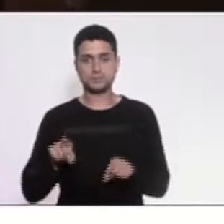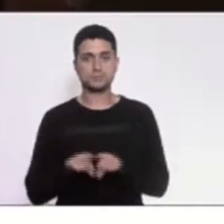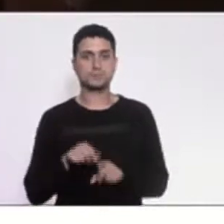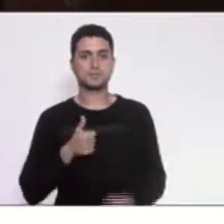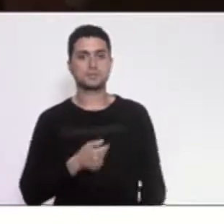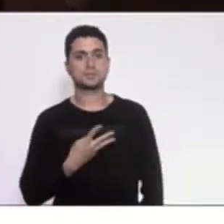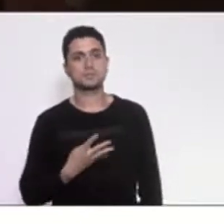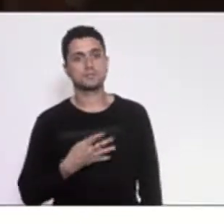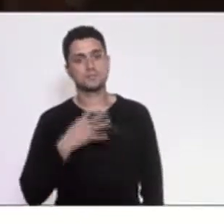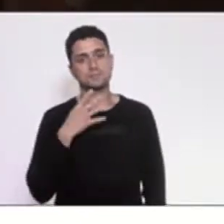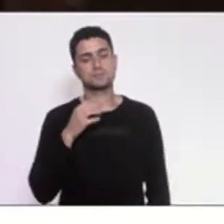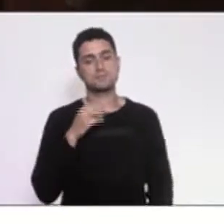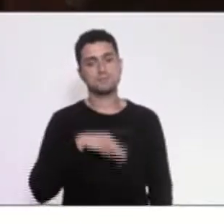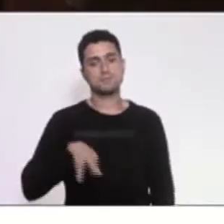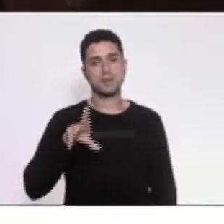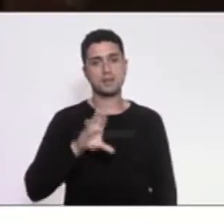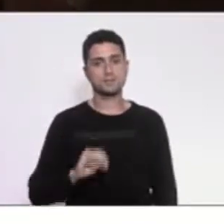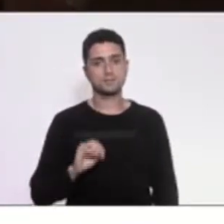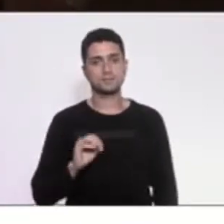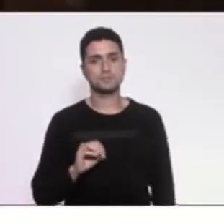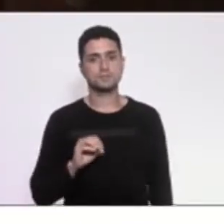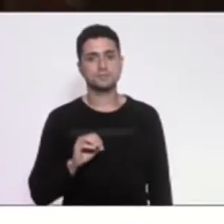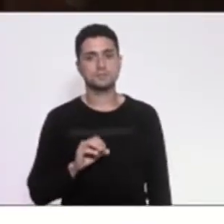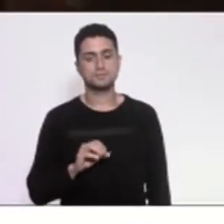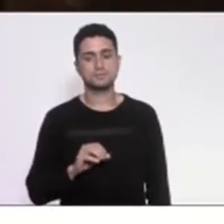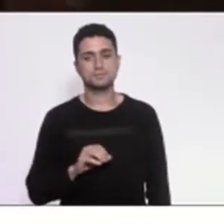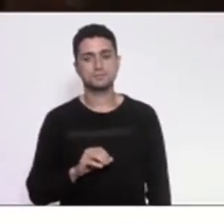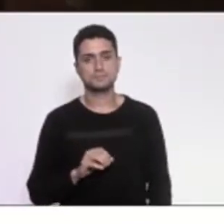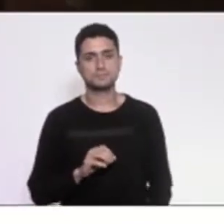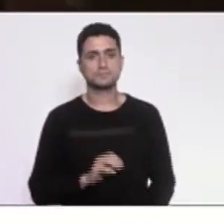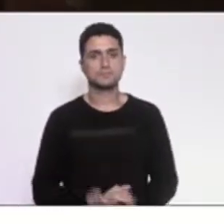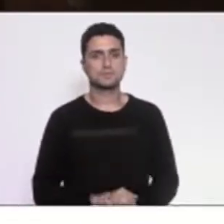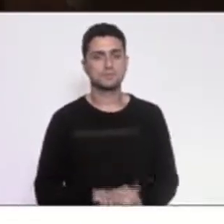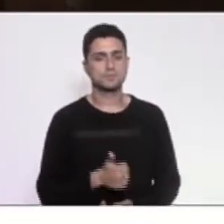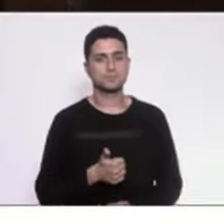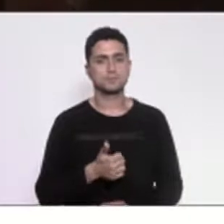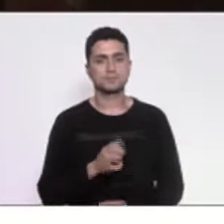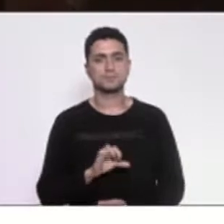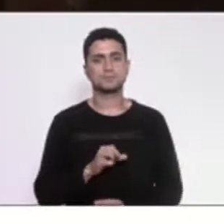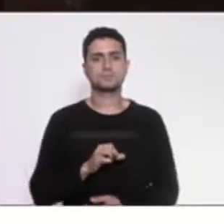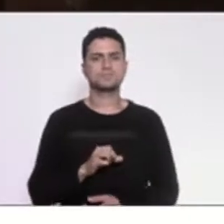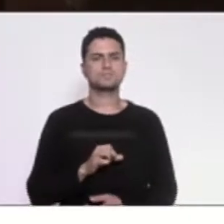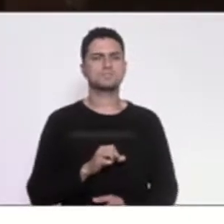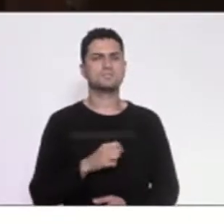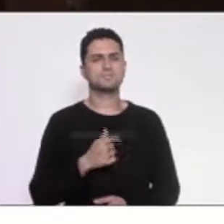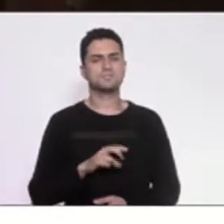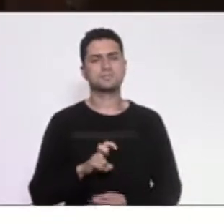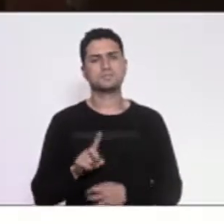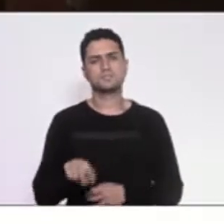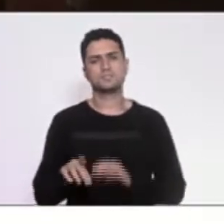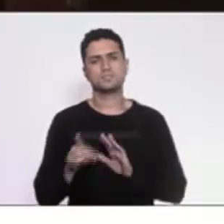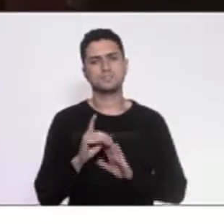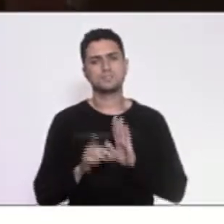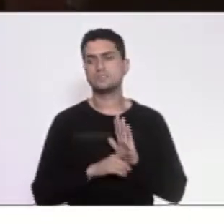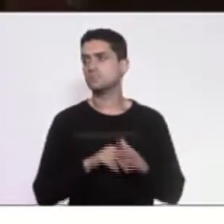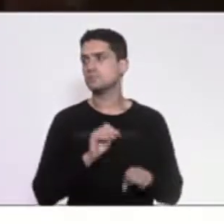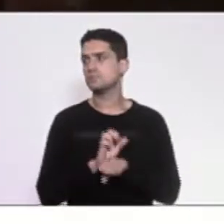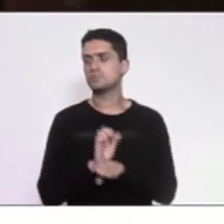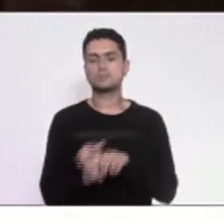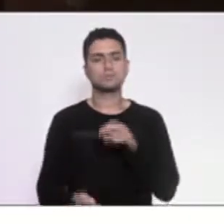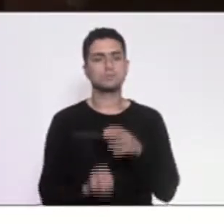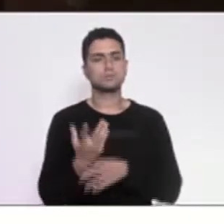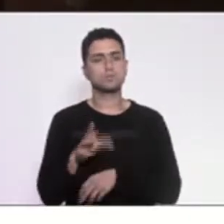foram decretos estaduais que criaram conselhos